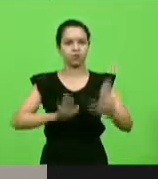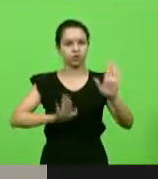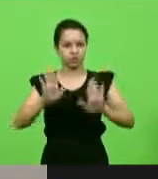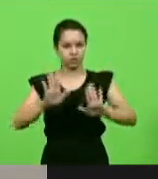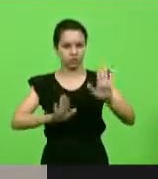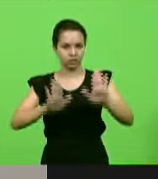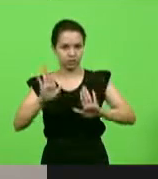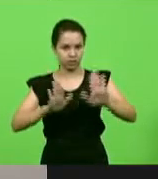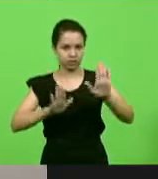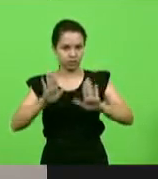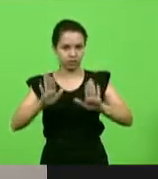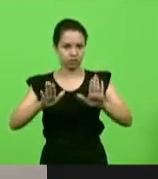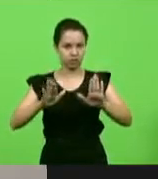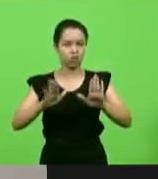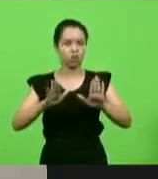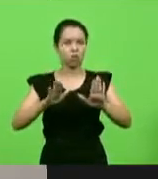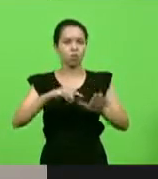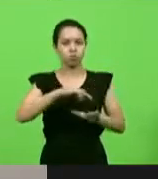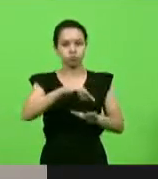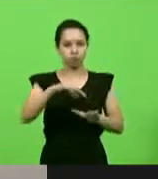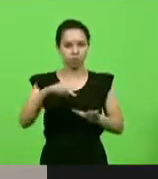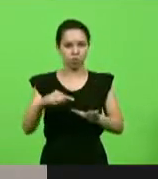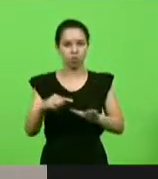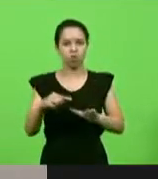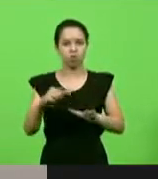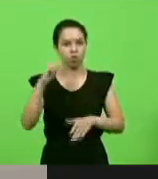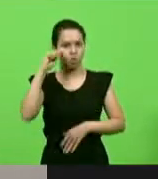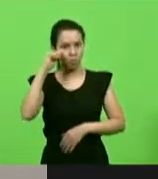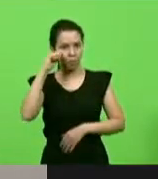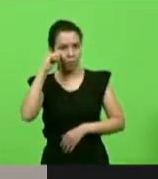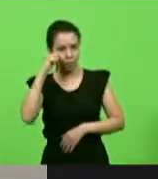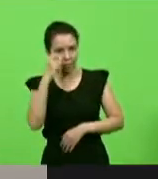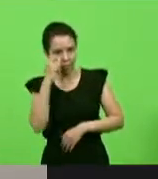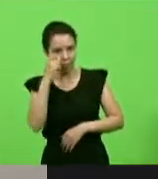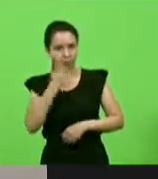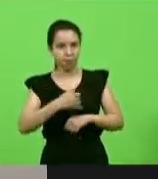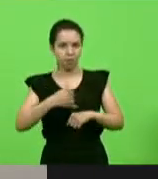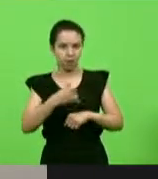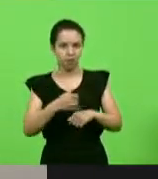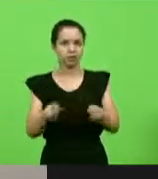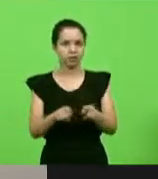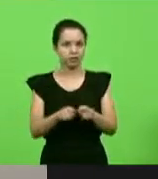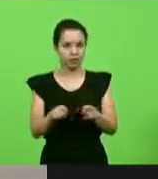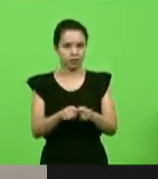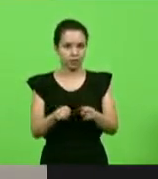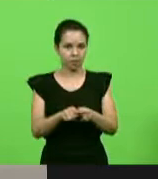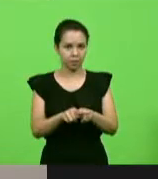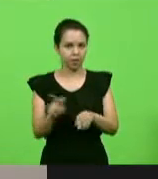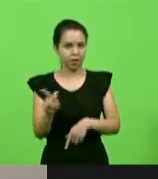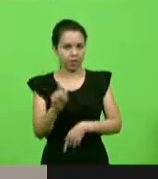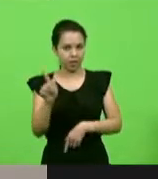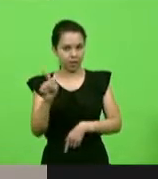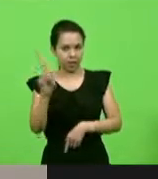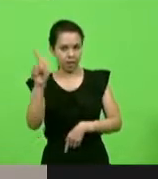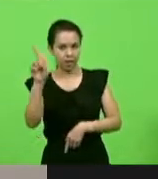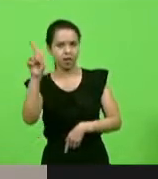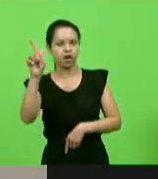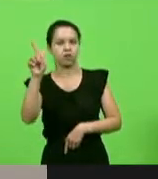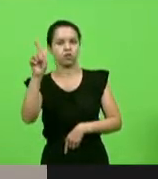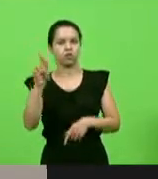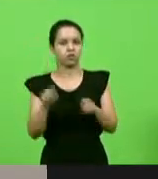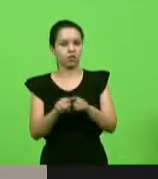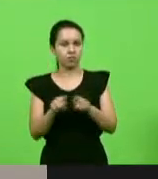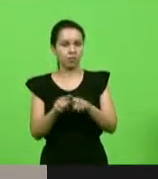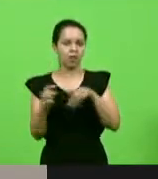do petróleo e gás natural da Agência Nacional do Petróleo e Gás,